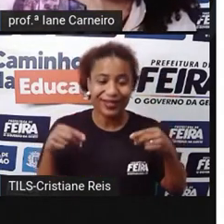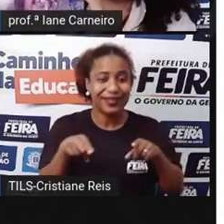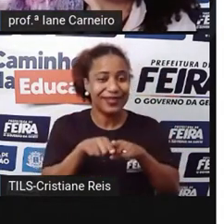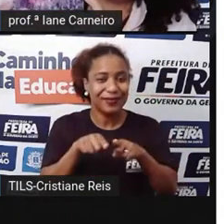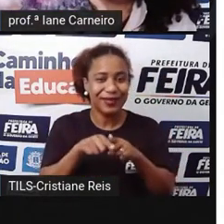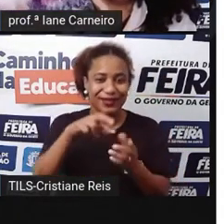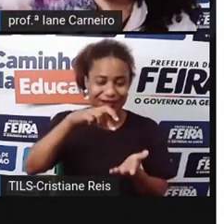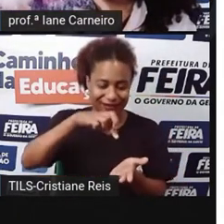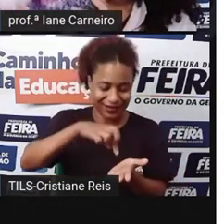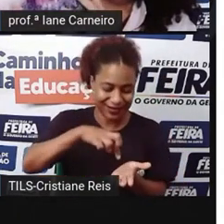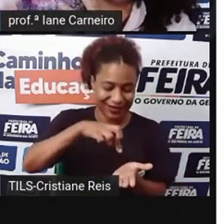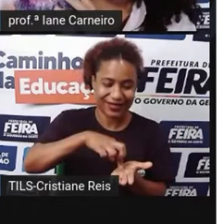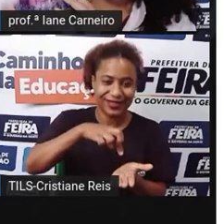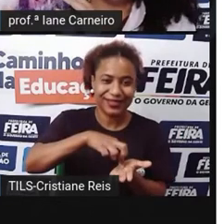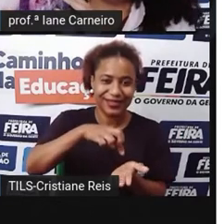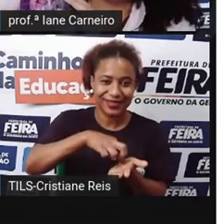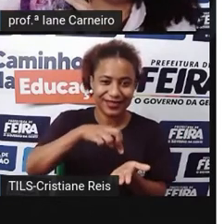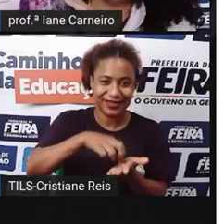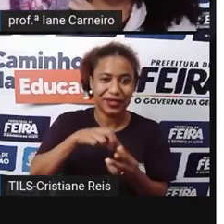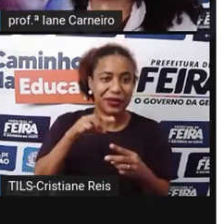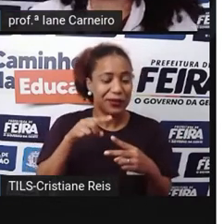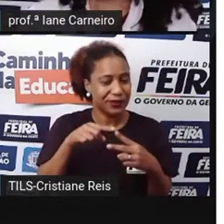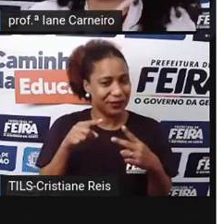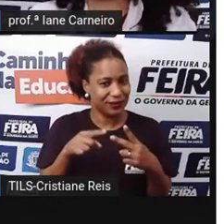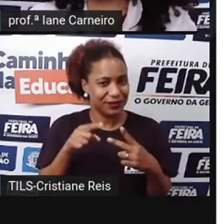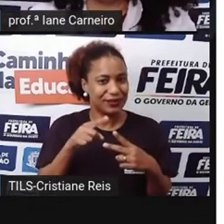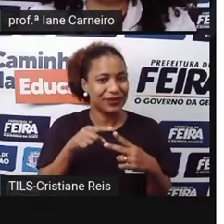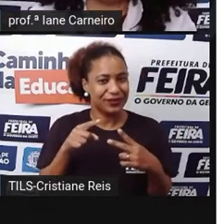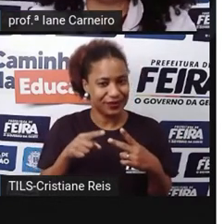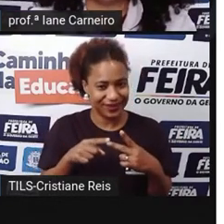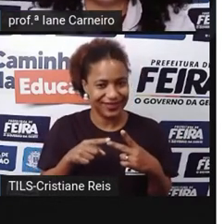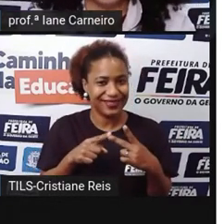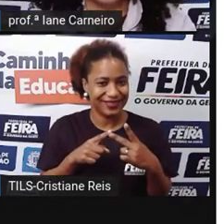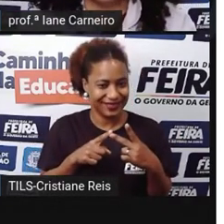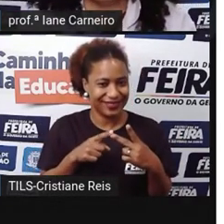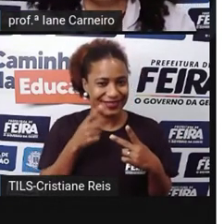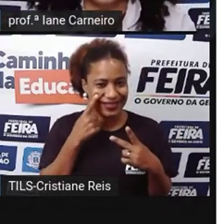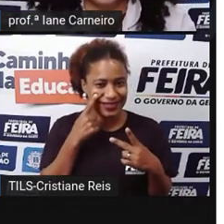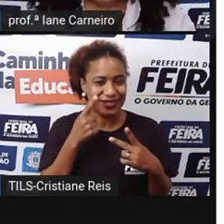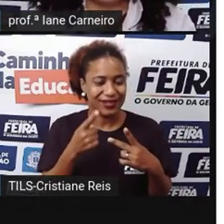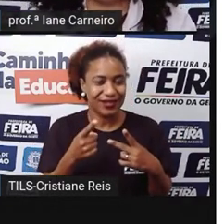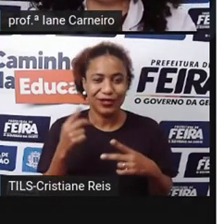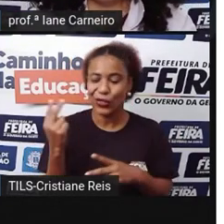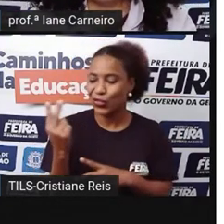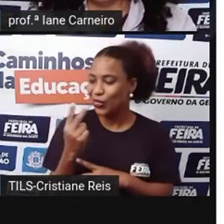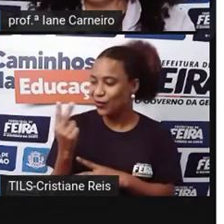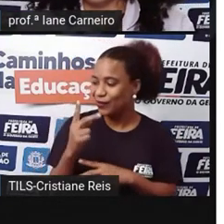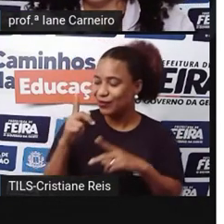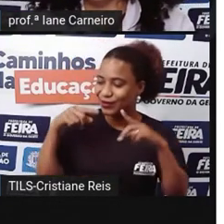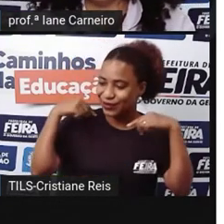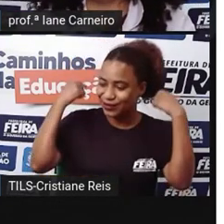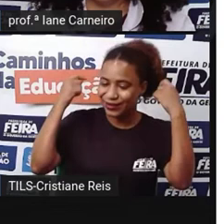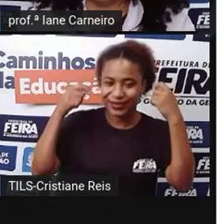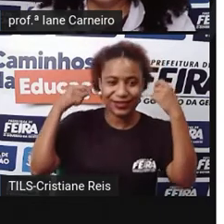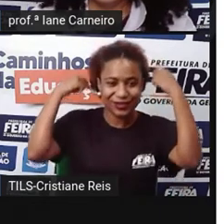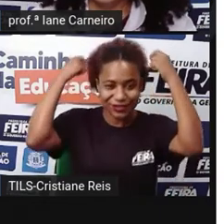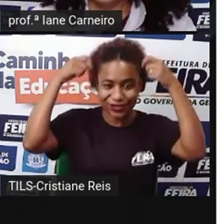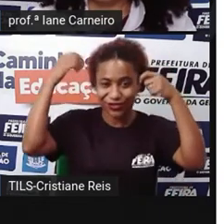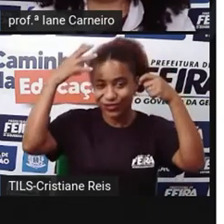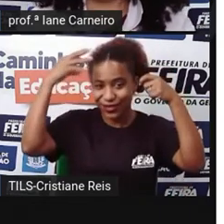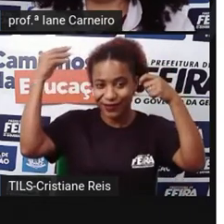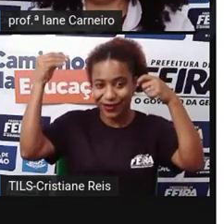é esse livro que tá aí na tela de vocês, é esse que tá aqui na mão da Pró. Olha só o nome dele, qual é? Dois Chapéus Vermelhinhos